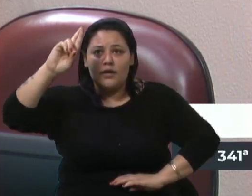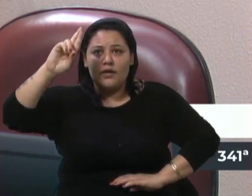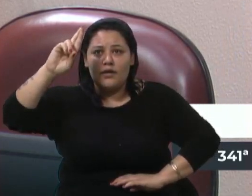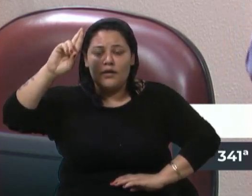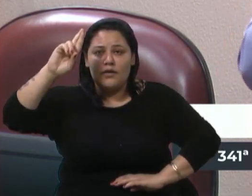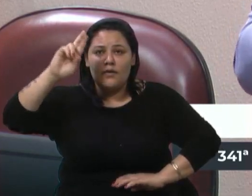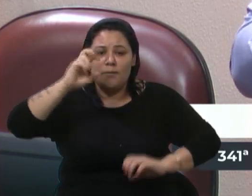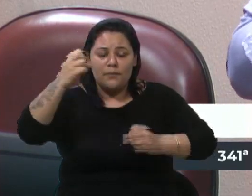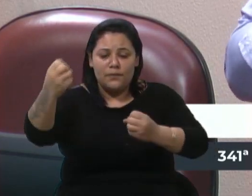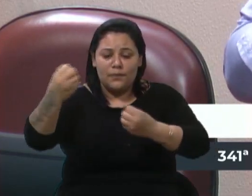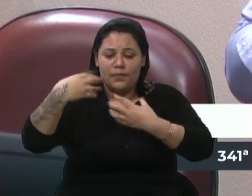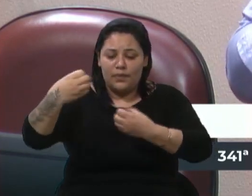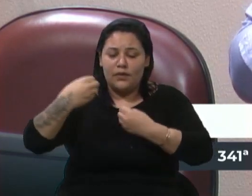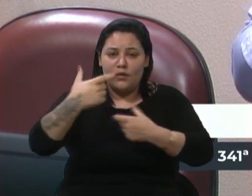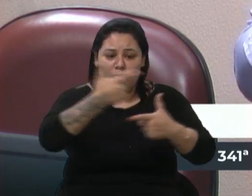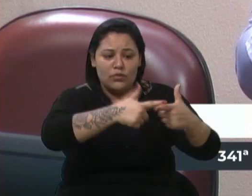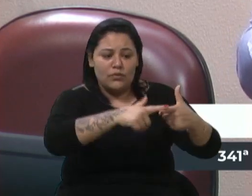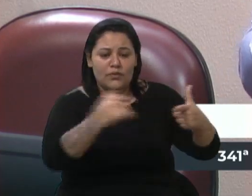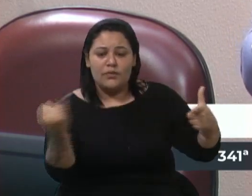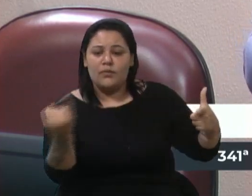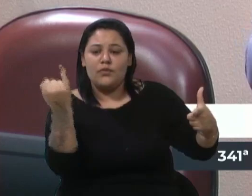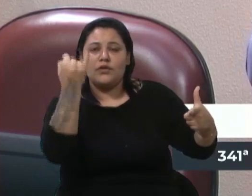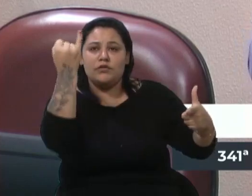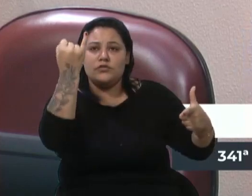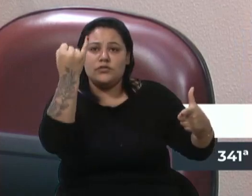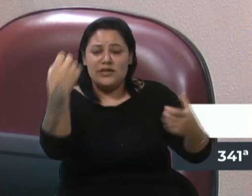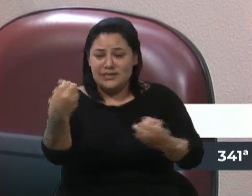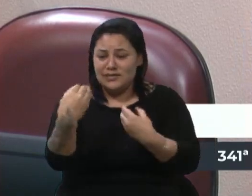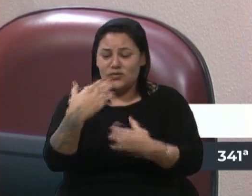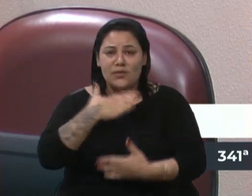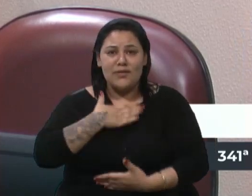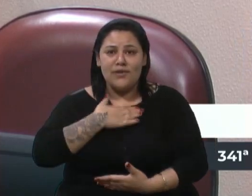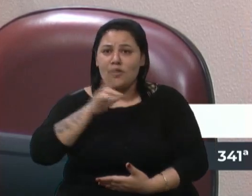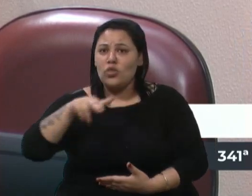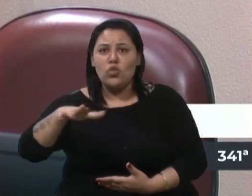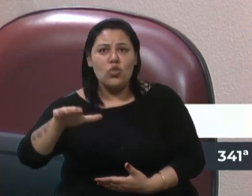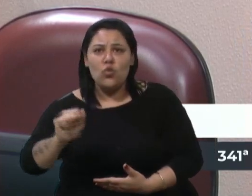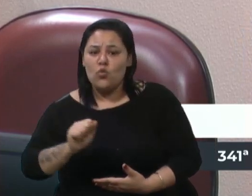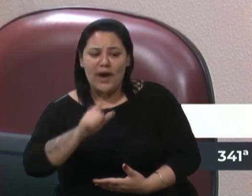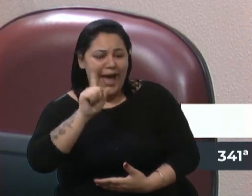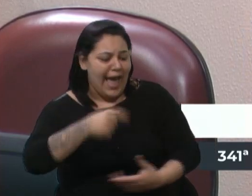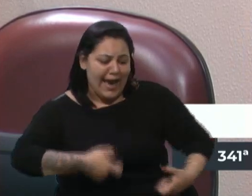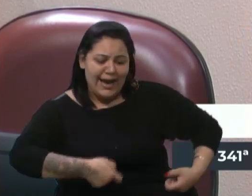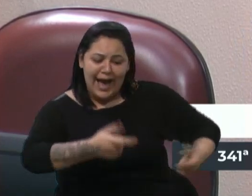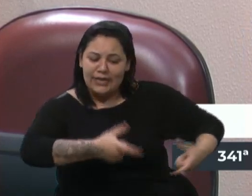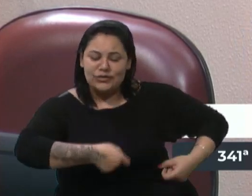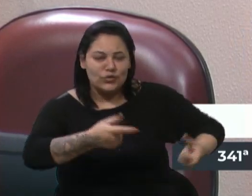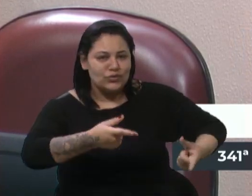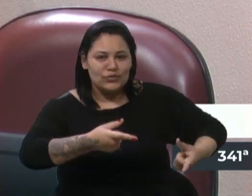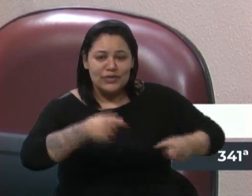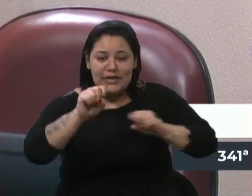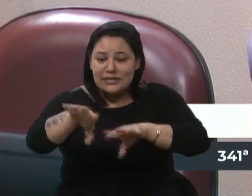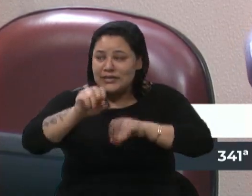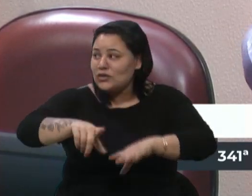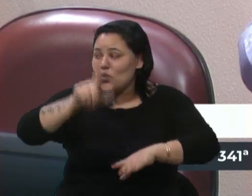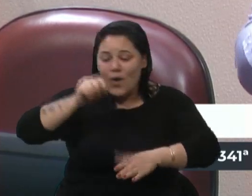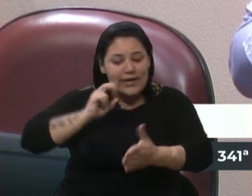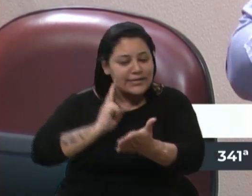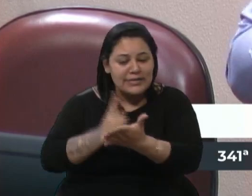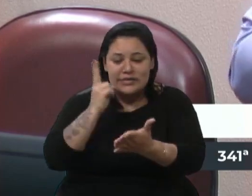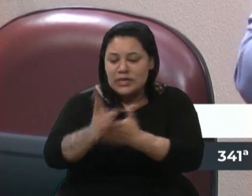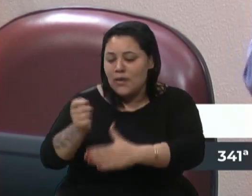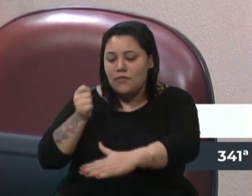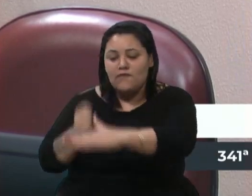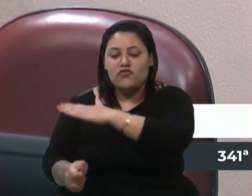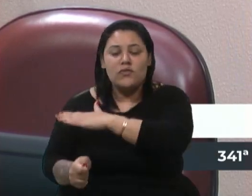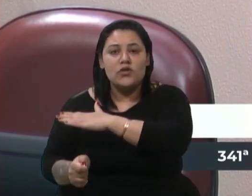importante. Educação, para mim, vereador Alberto, nunca foi gasto, sempre foi investimento, porque